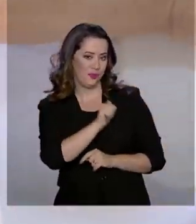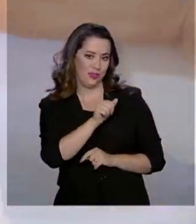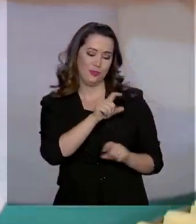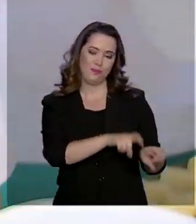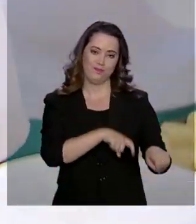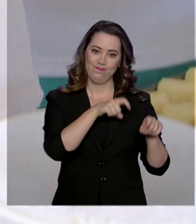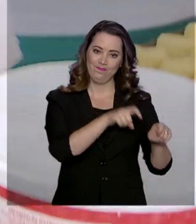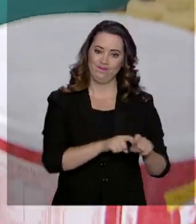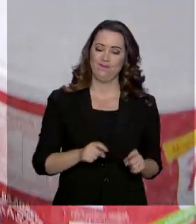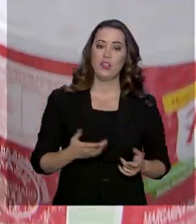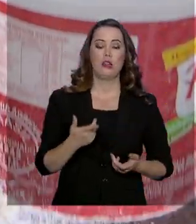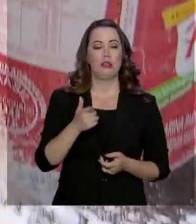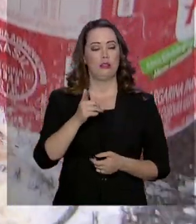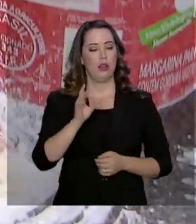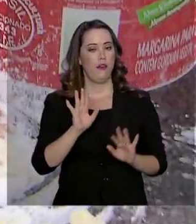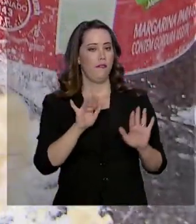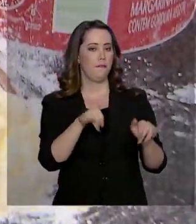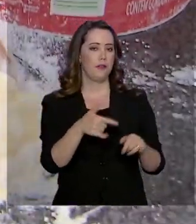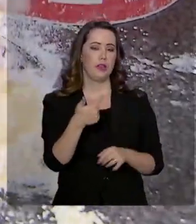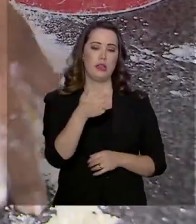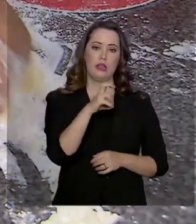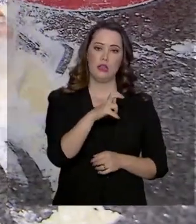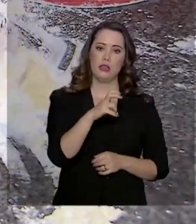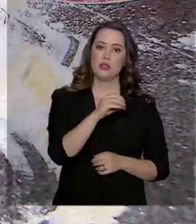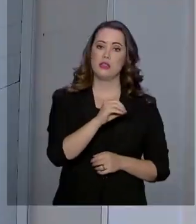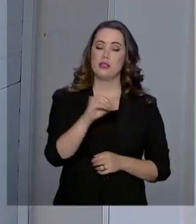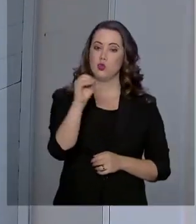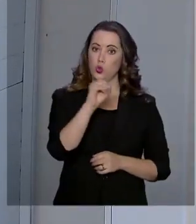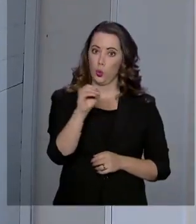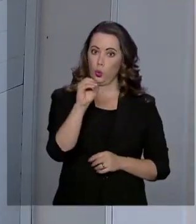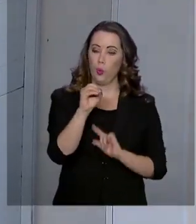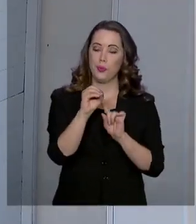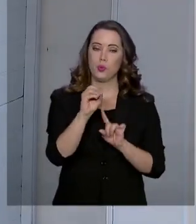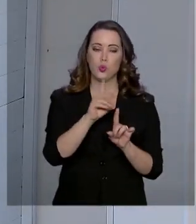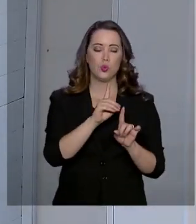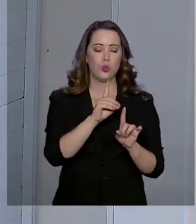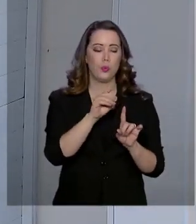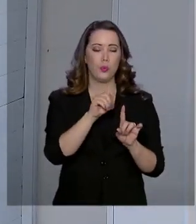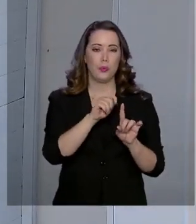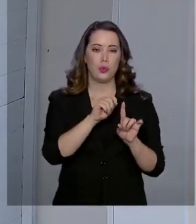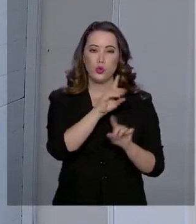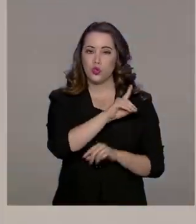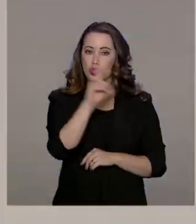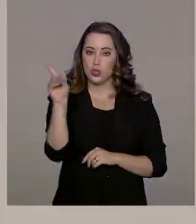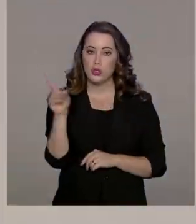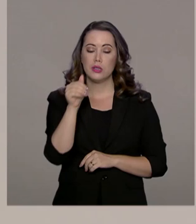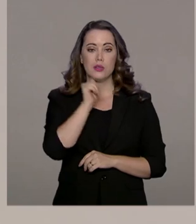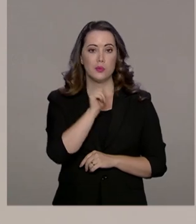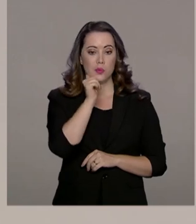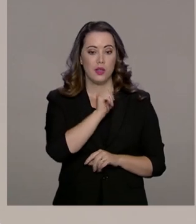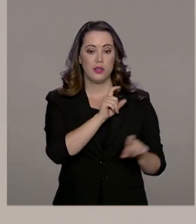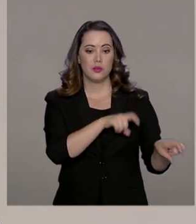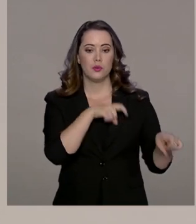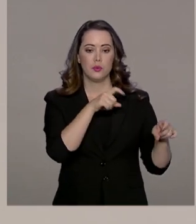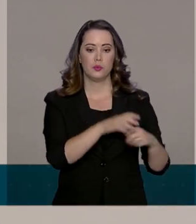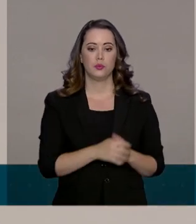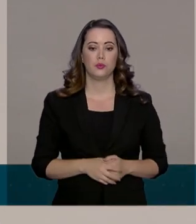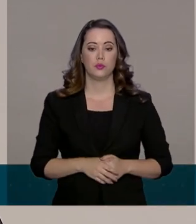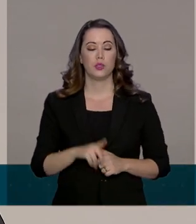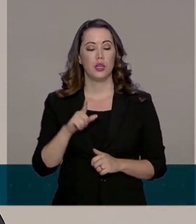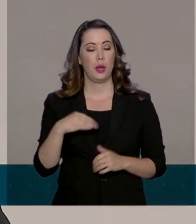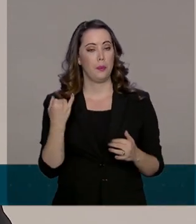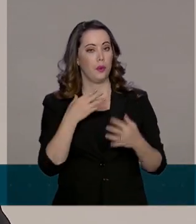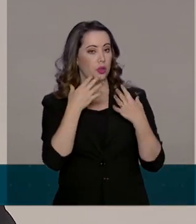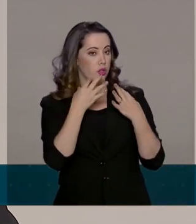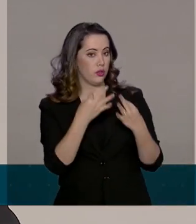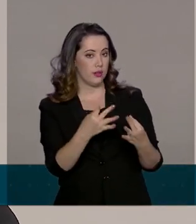culminou em 15 de outubro, data que é celebrado o Dia Internacional das Mulheres Rurais. Chamar atenção para esse tema,